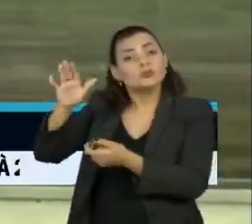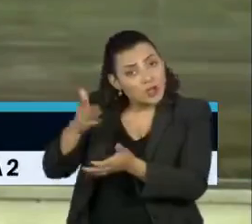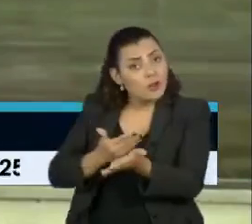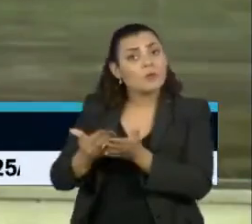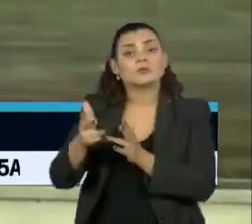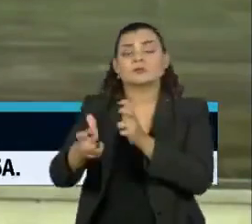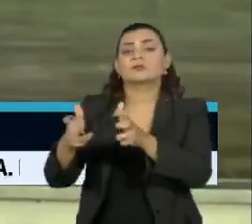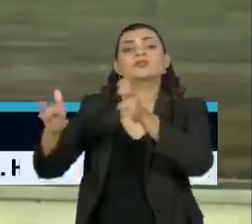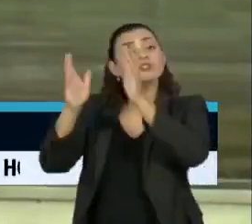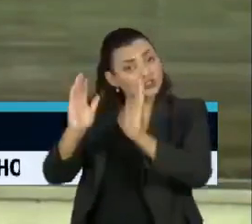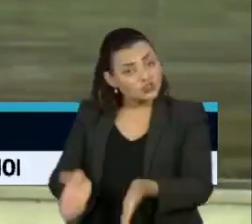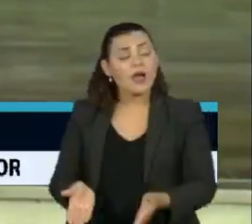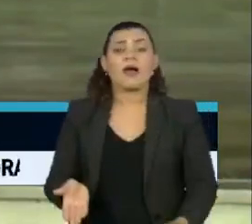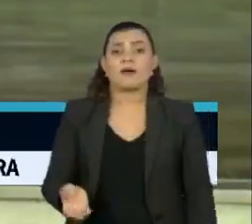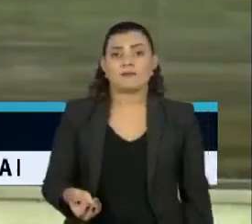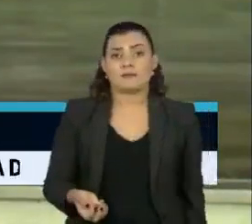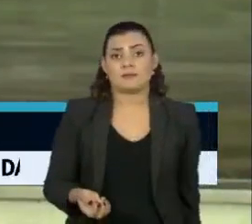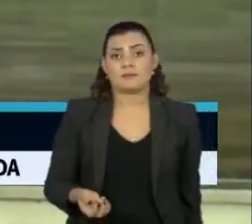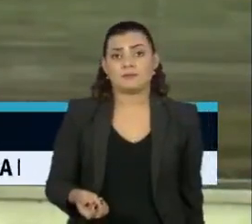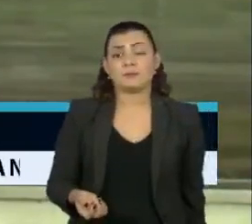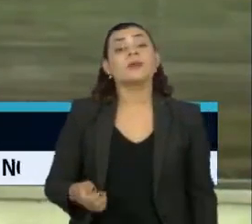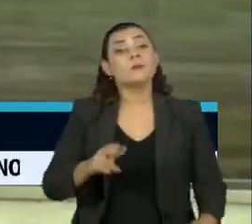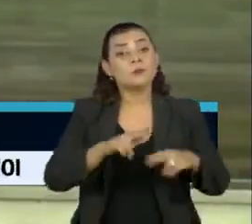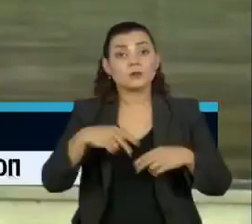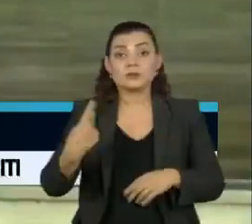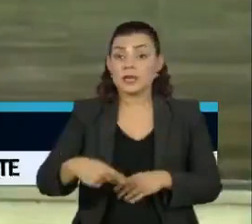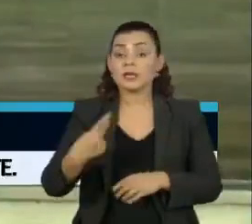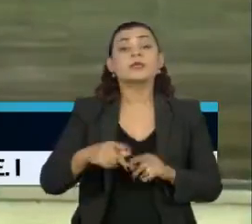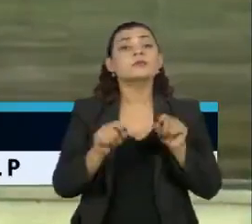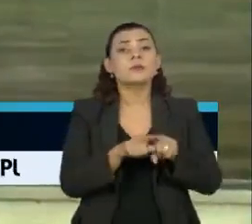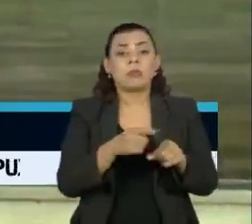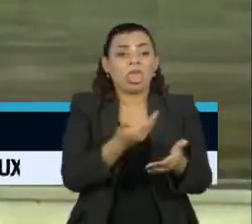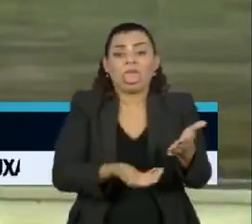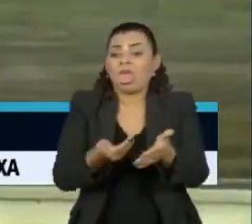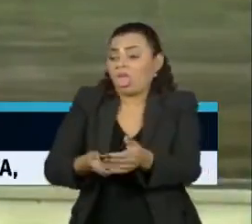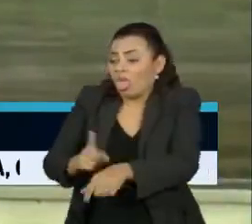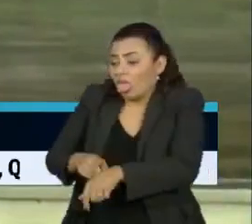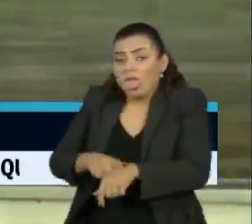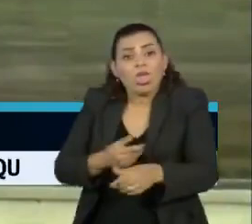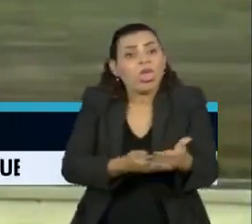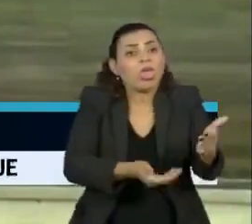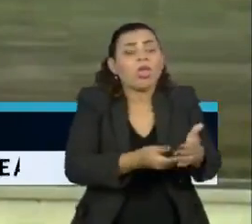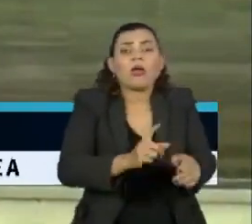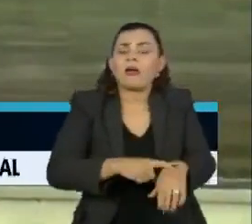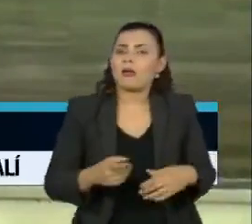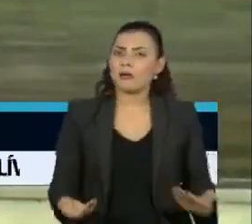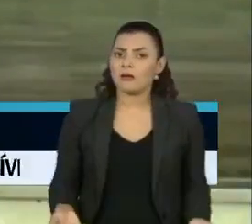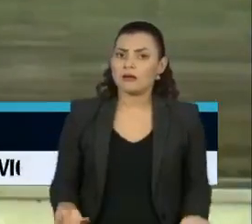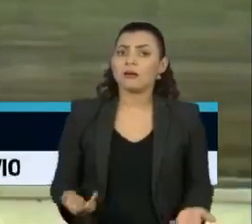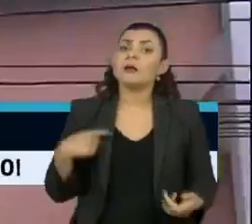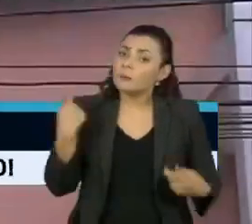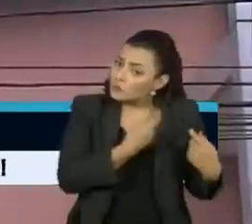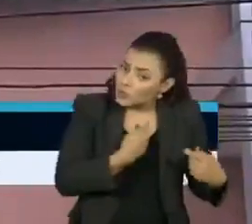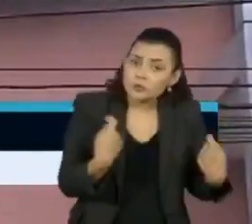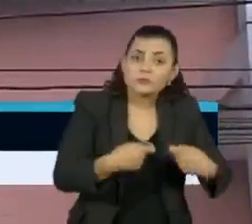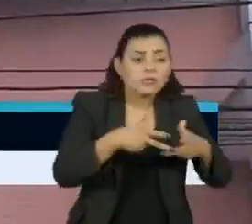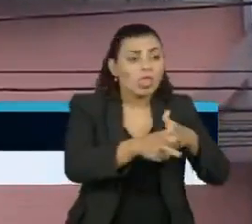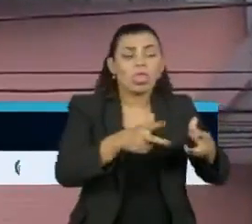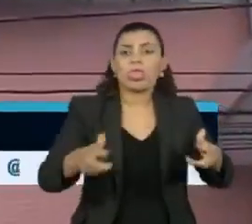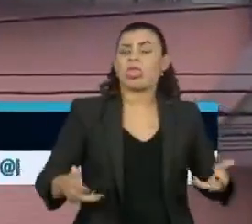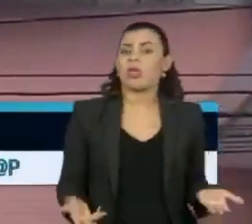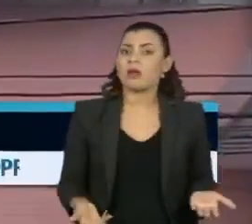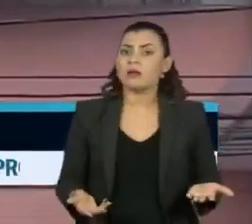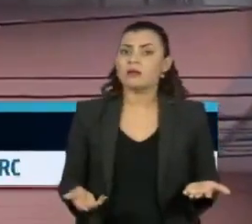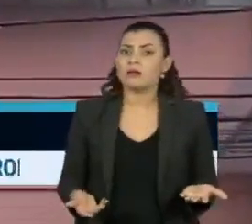estão vacinando a sua população e aqui nós estamos vacilando, ao invés de estarmos vacinando. A agência